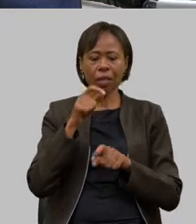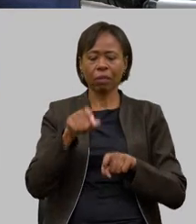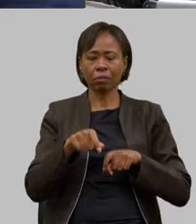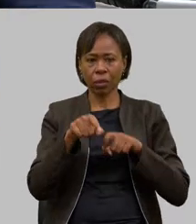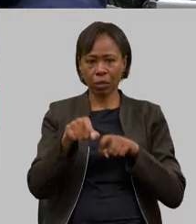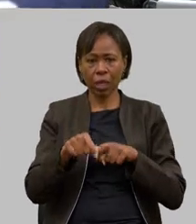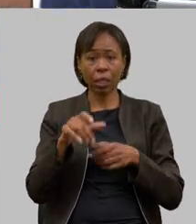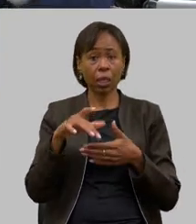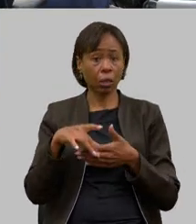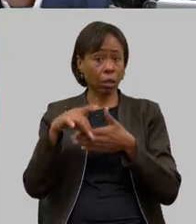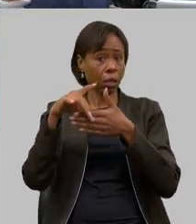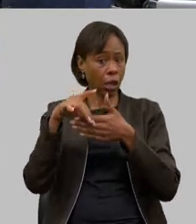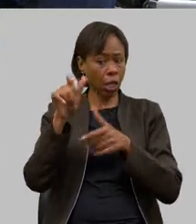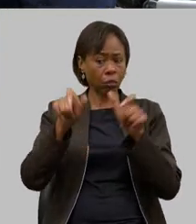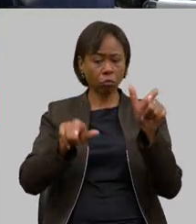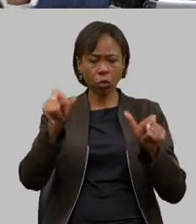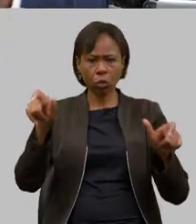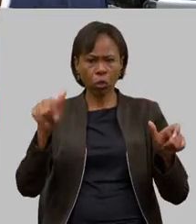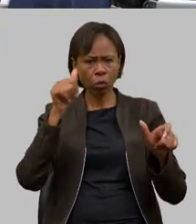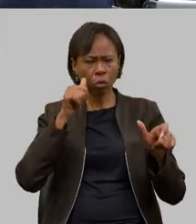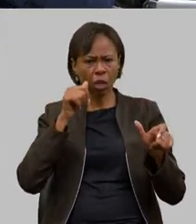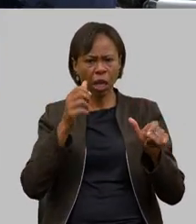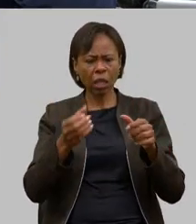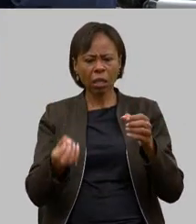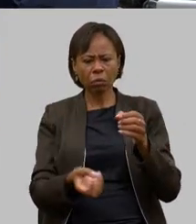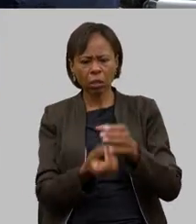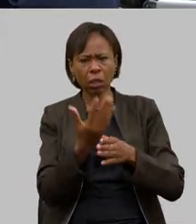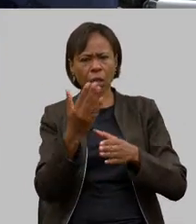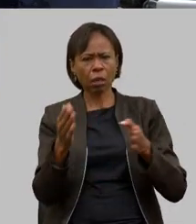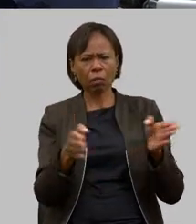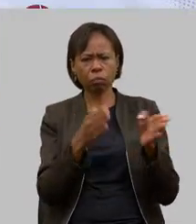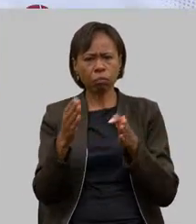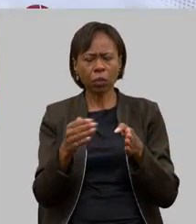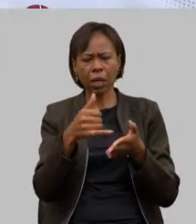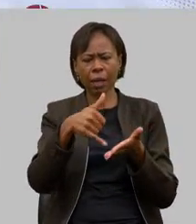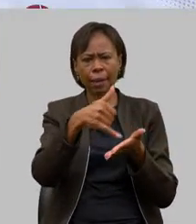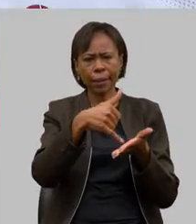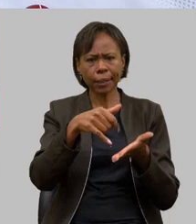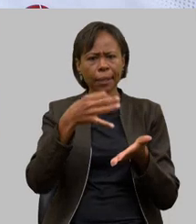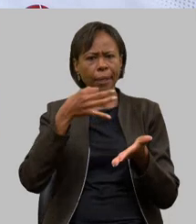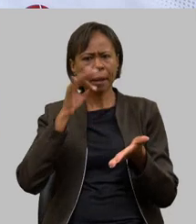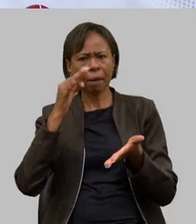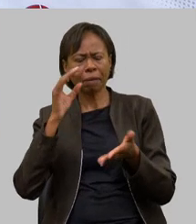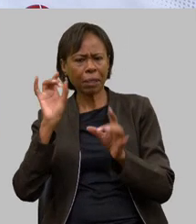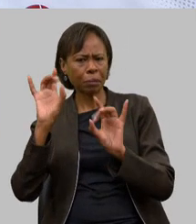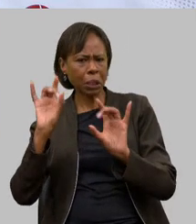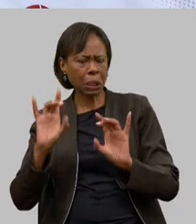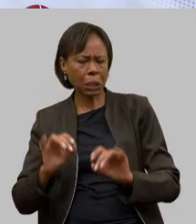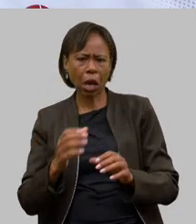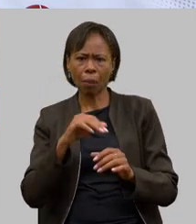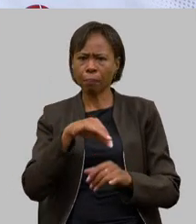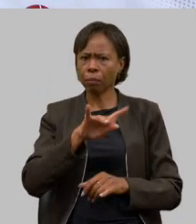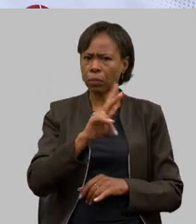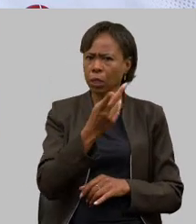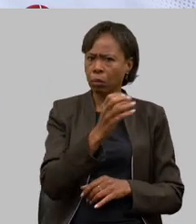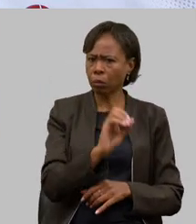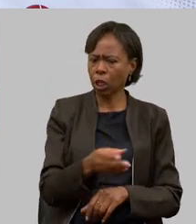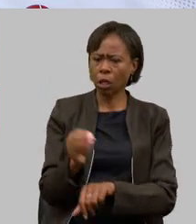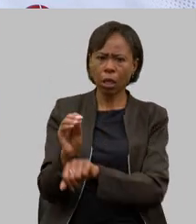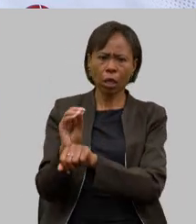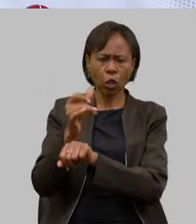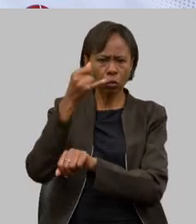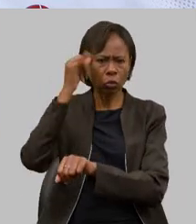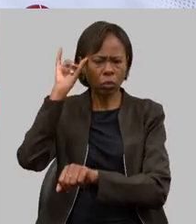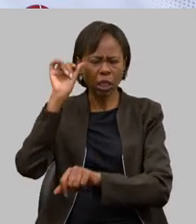nós tínhamos lá mulheres que produzem azeite, cafés especiais soja, milho criadoras de suínos de bovinos